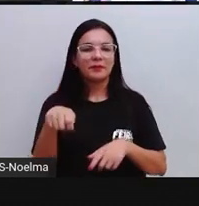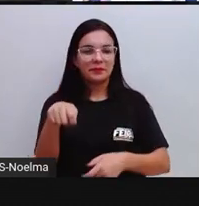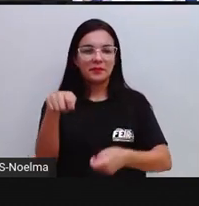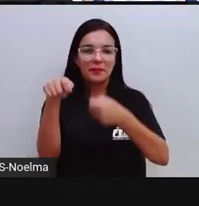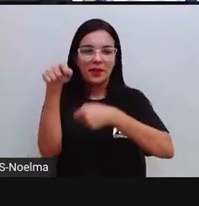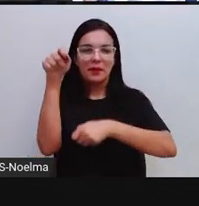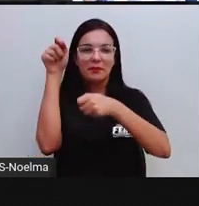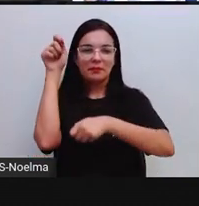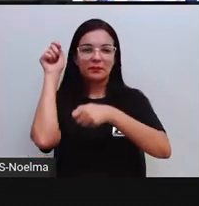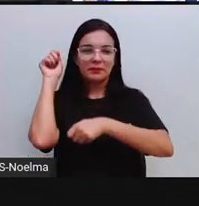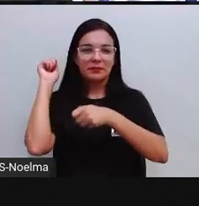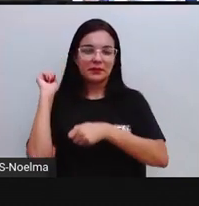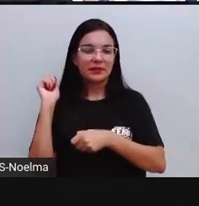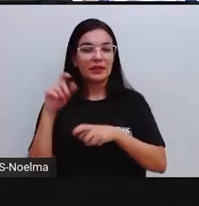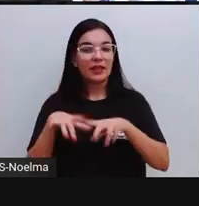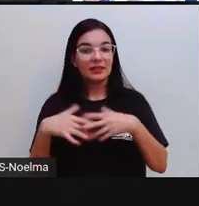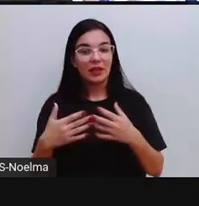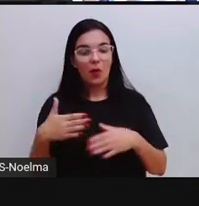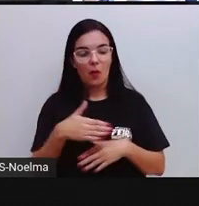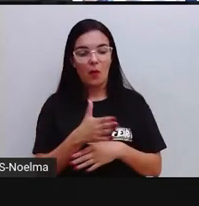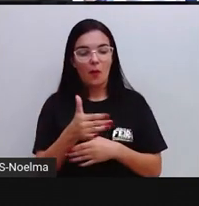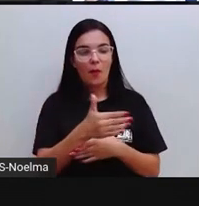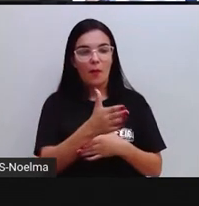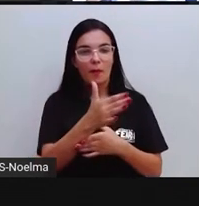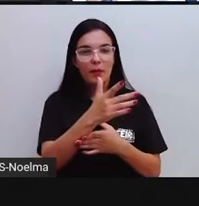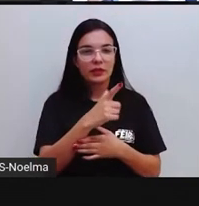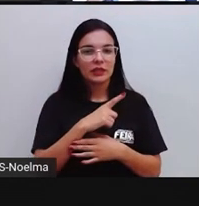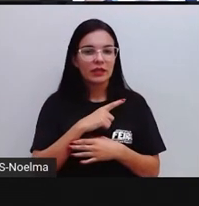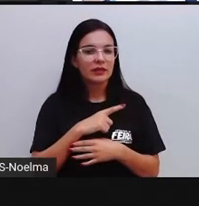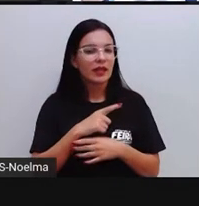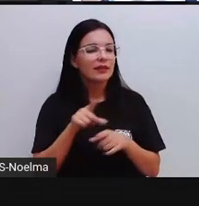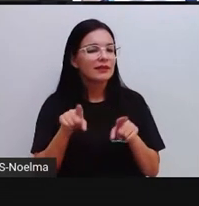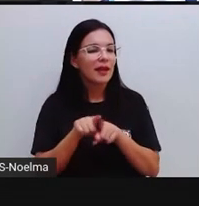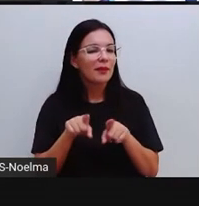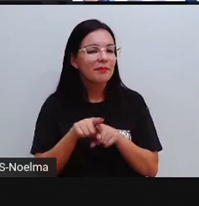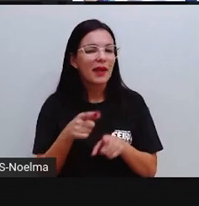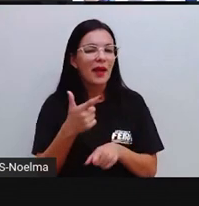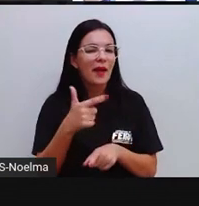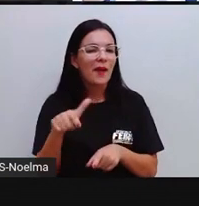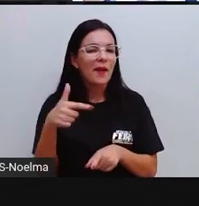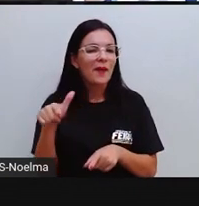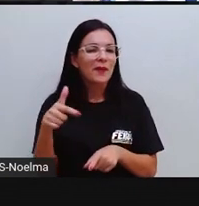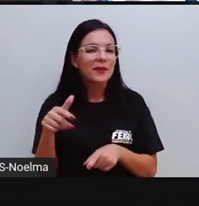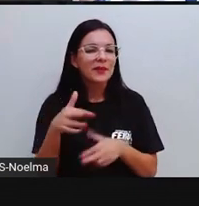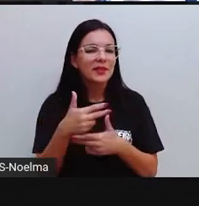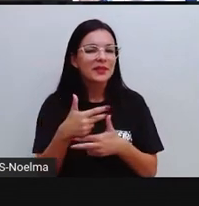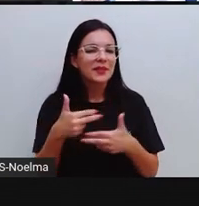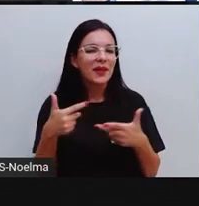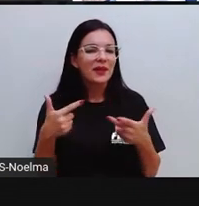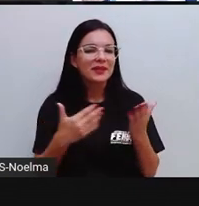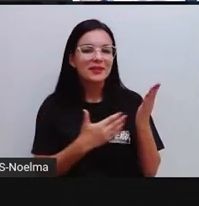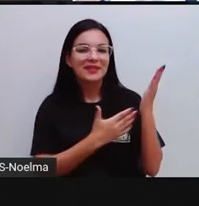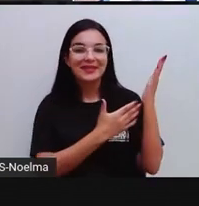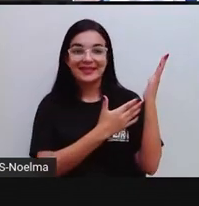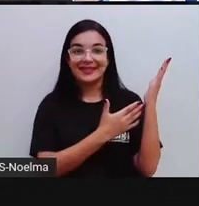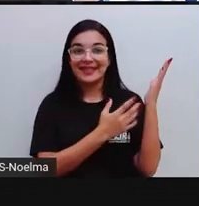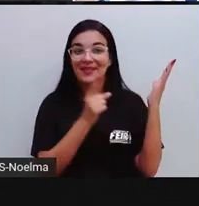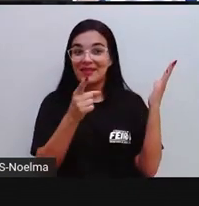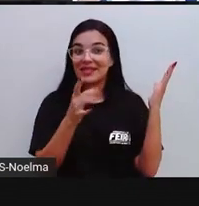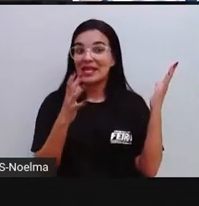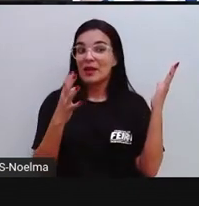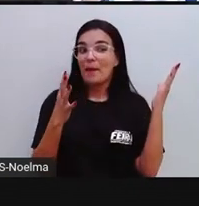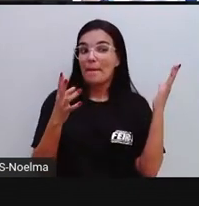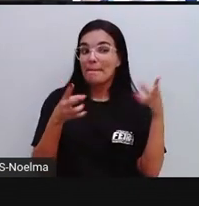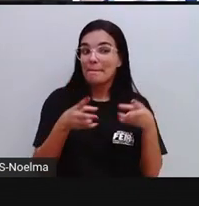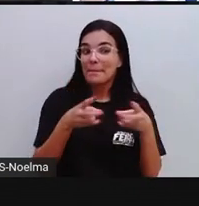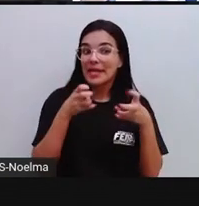Então, a Pró trouxe o peixe, mas a Pró, olha só, trouxe ali outros frutos do mar. Para o segundo ano também perceber